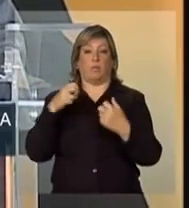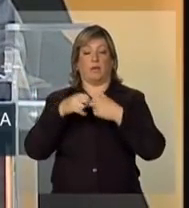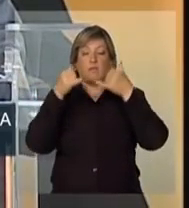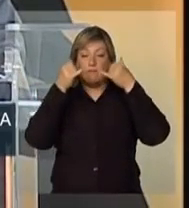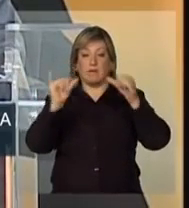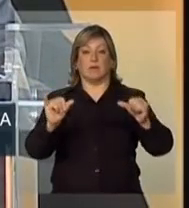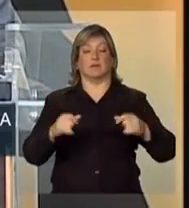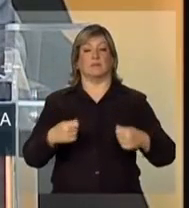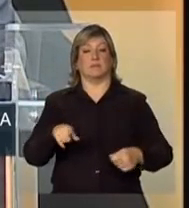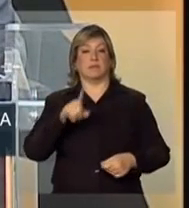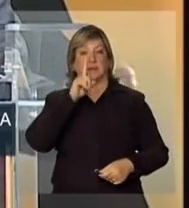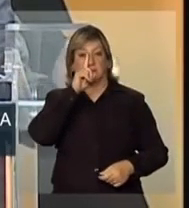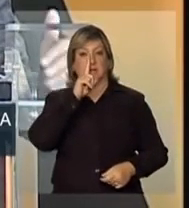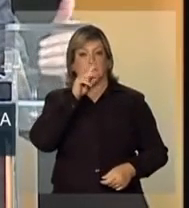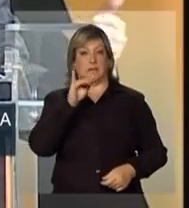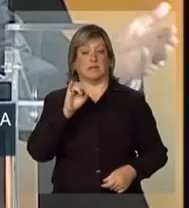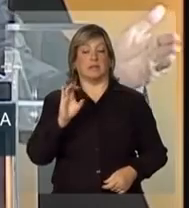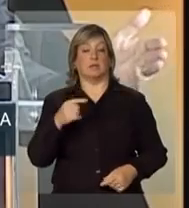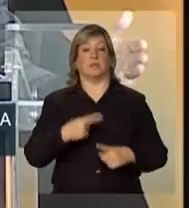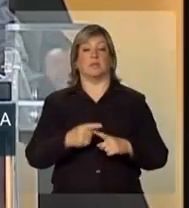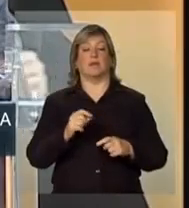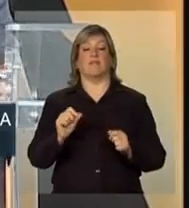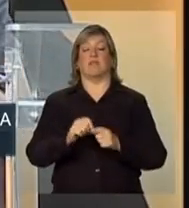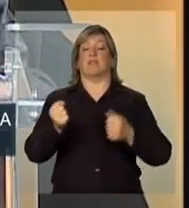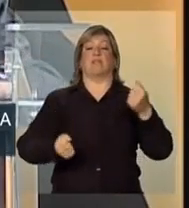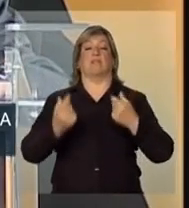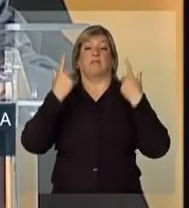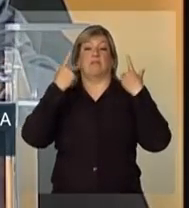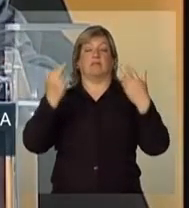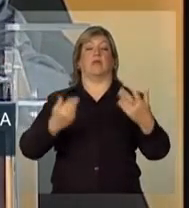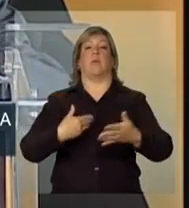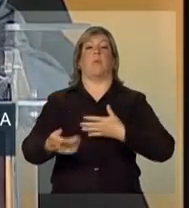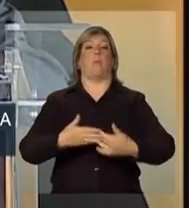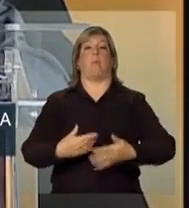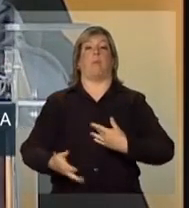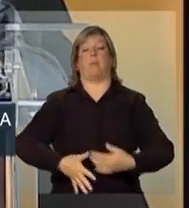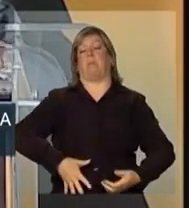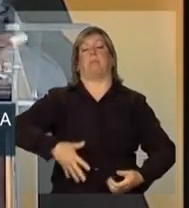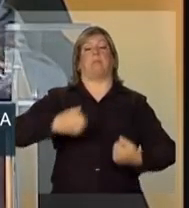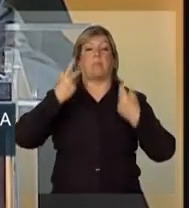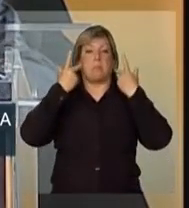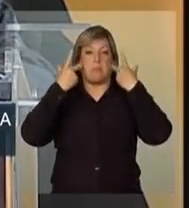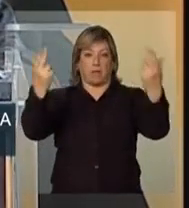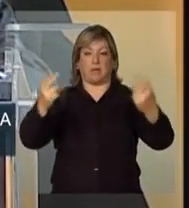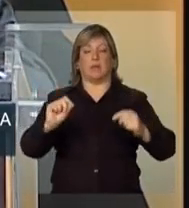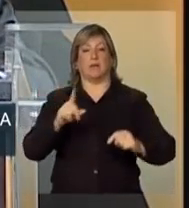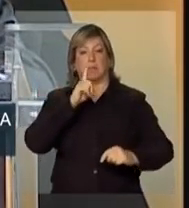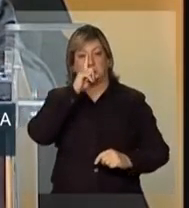essa imprudência passa a ser cometida.